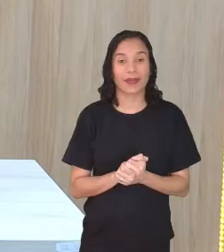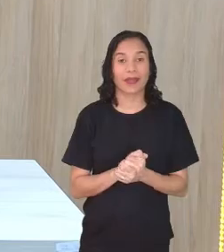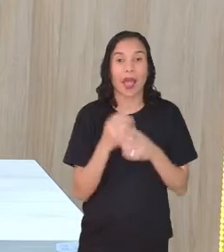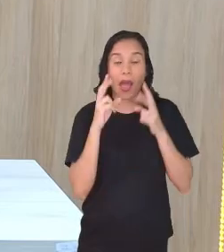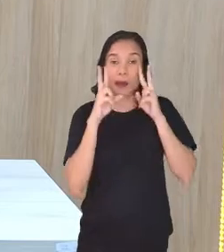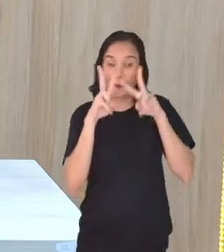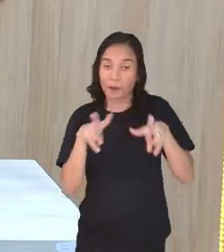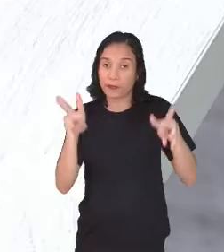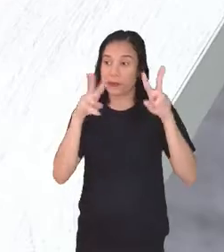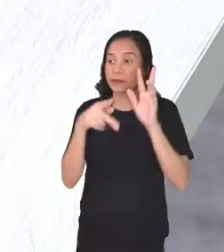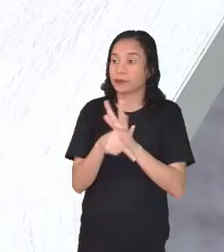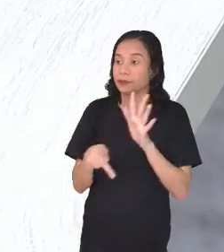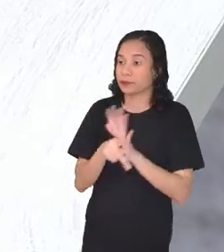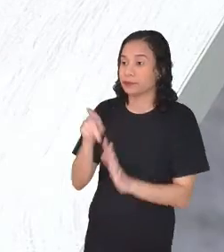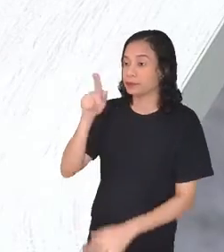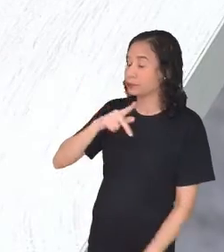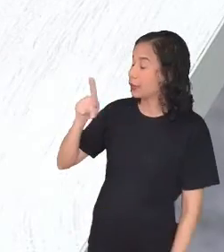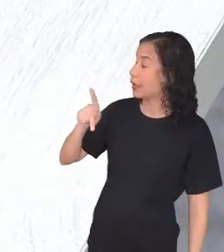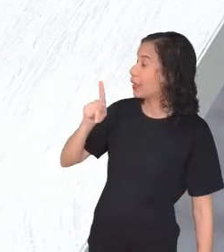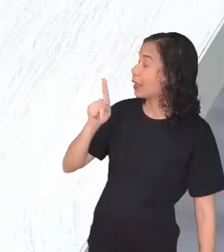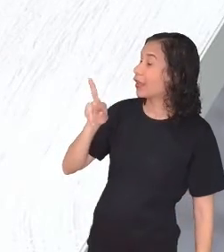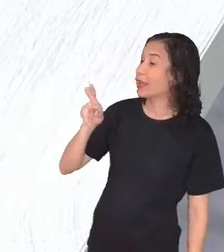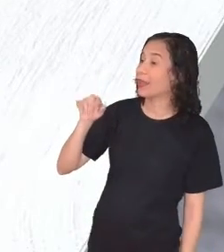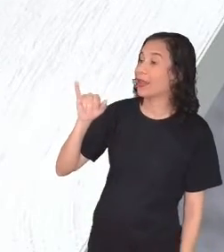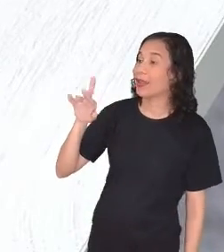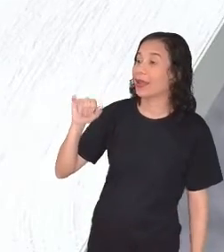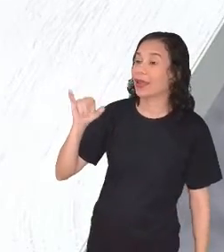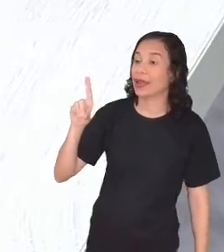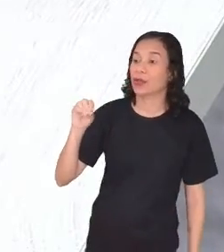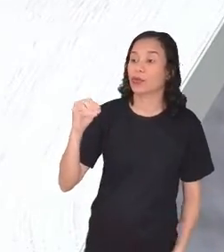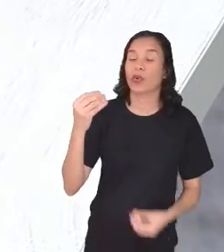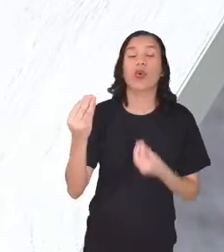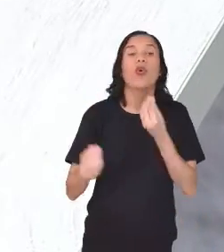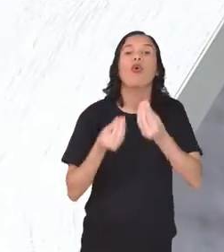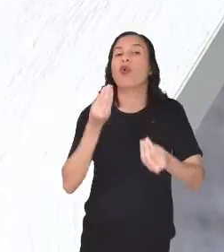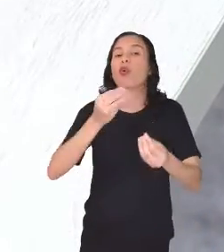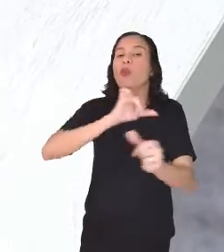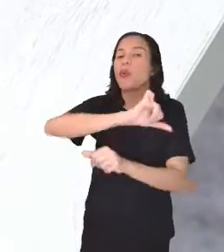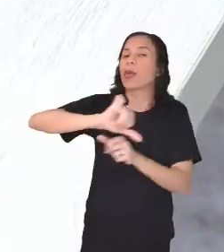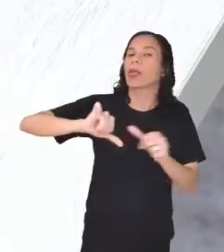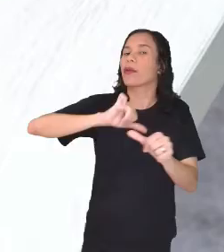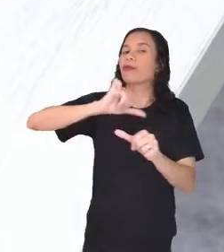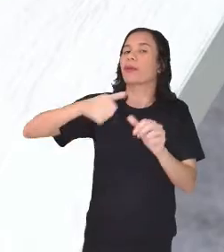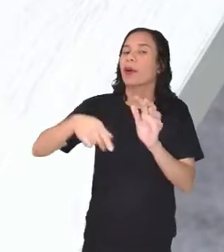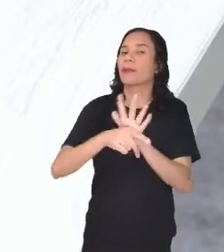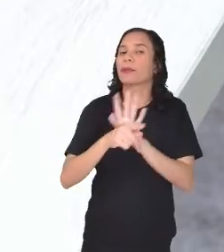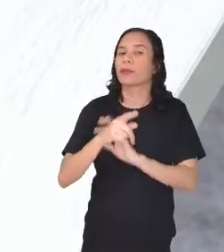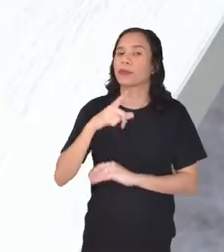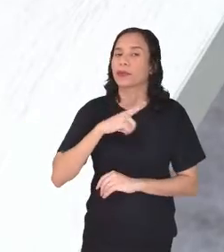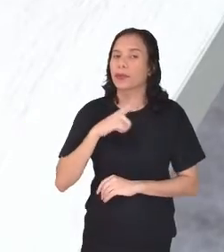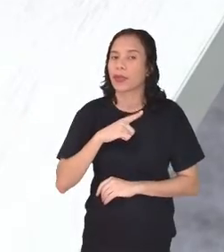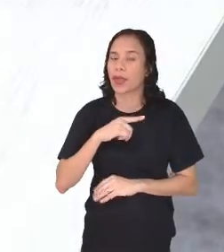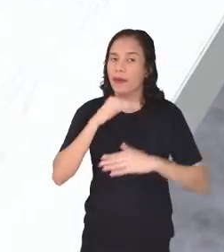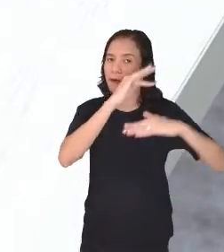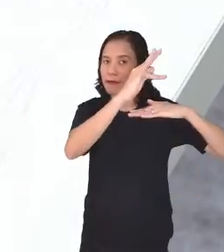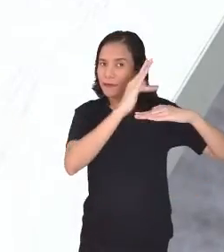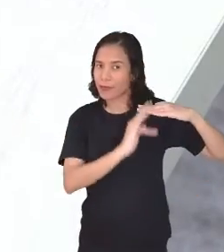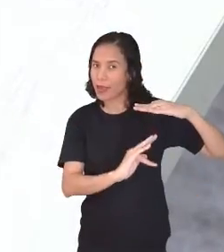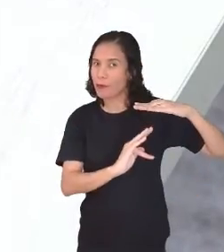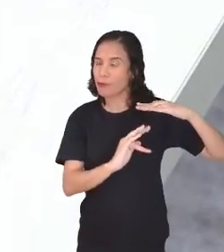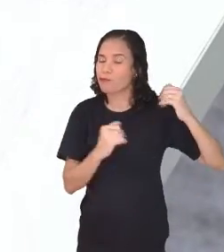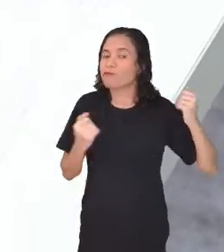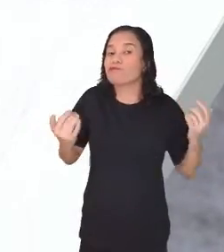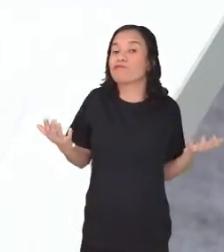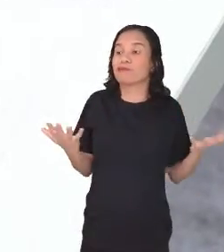visto isso, Ricardinho, e aí, como é que a gente vai transformar isso aqui em fração? Opa!